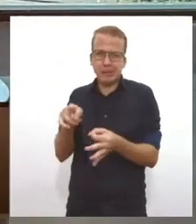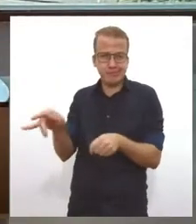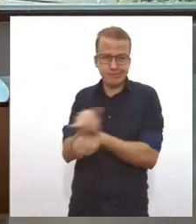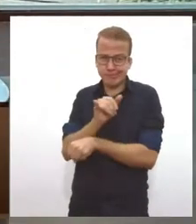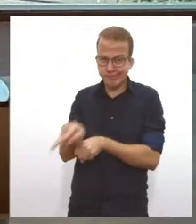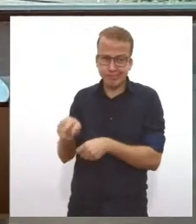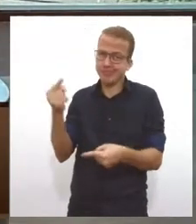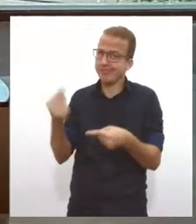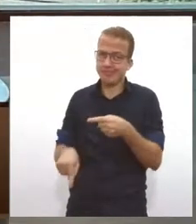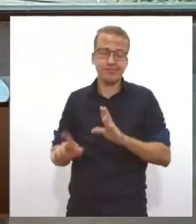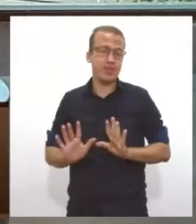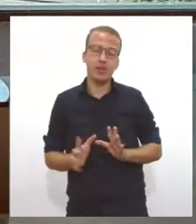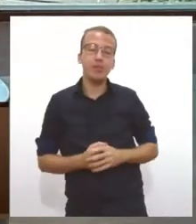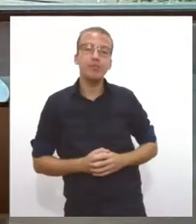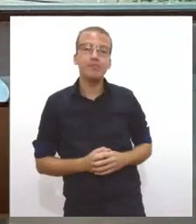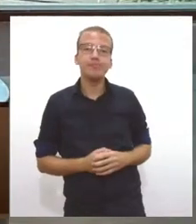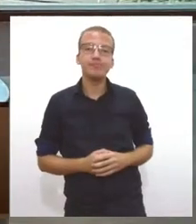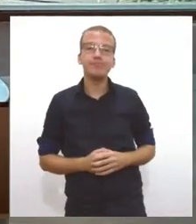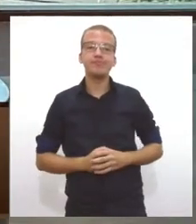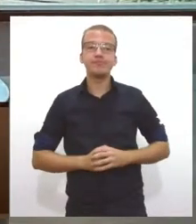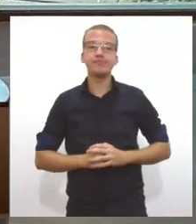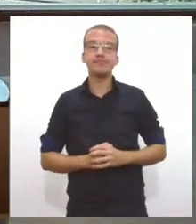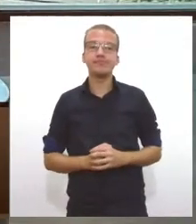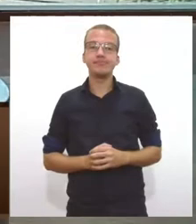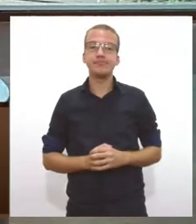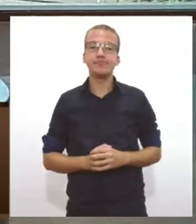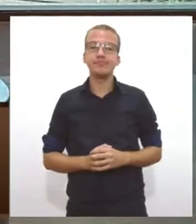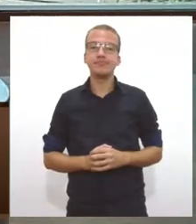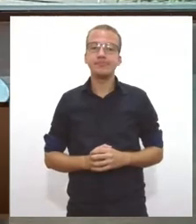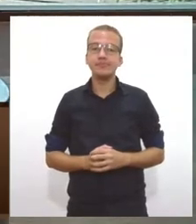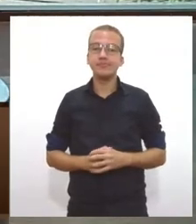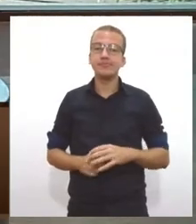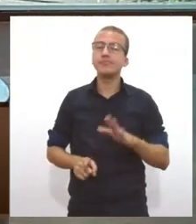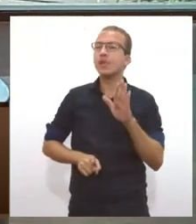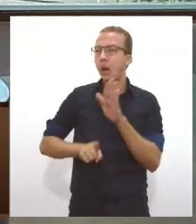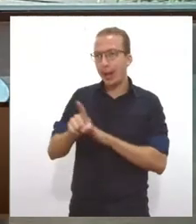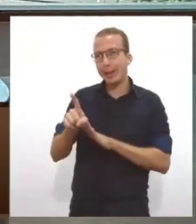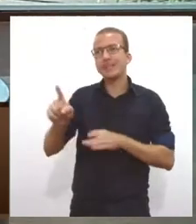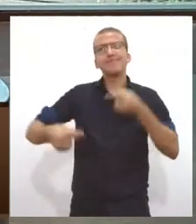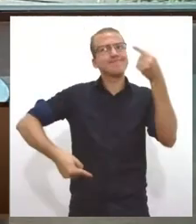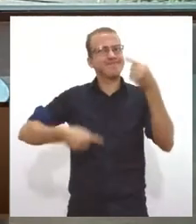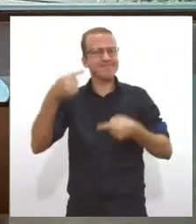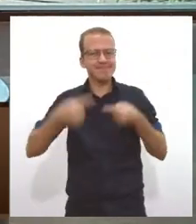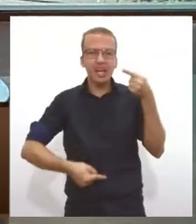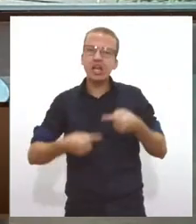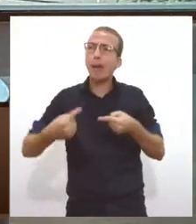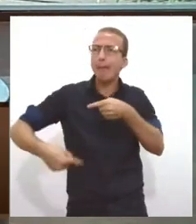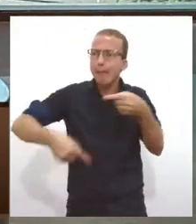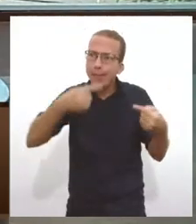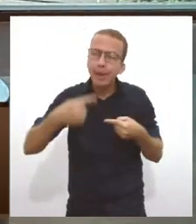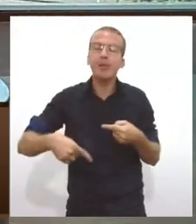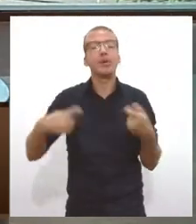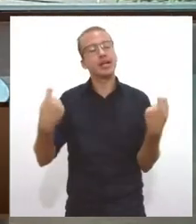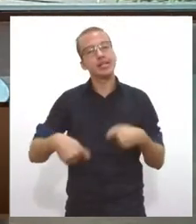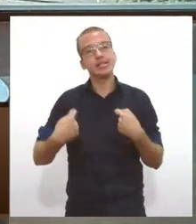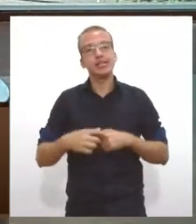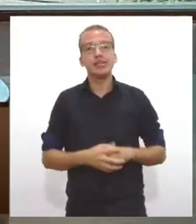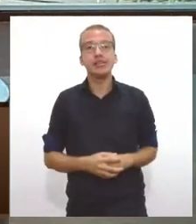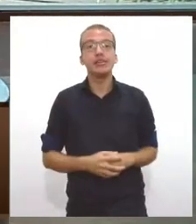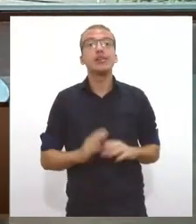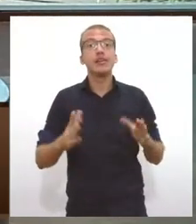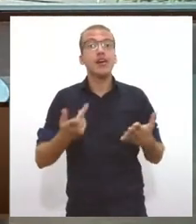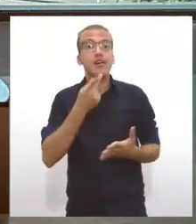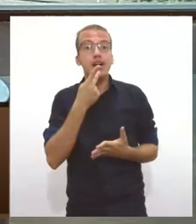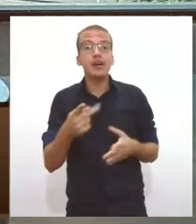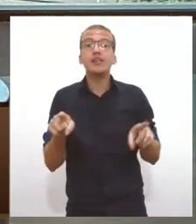Professor, você tem razão. Tem que se discutir, essa discussão tem que ser muito mais ampla. Inclusive, falando em discussão, há uma queixa